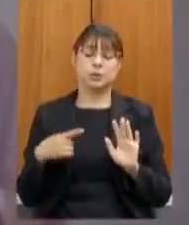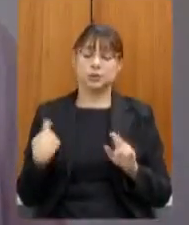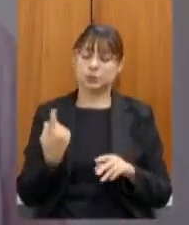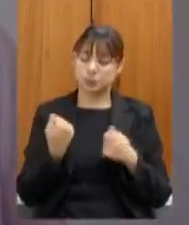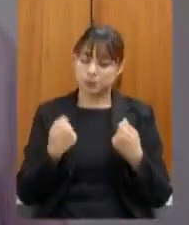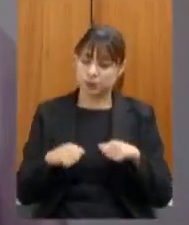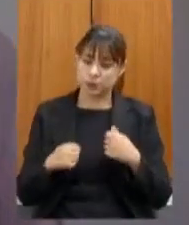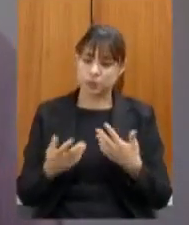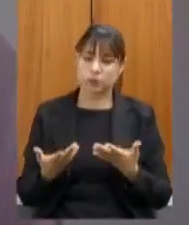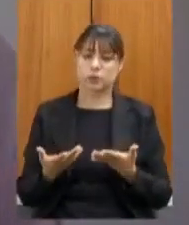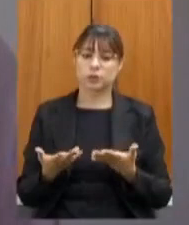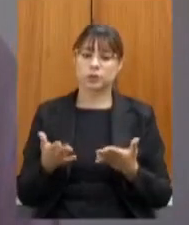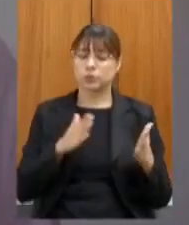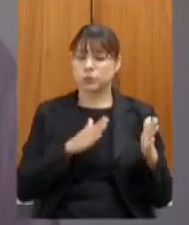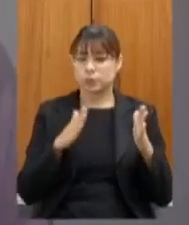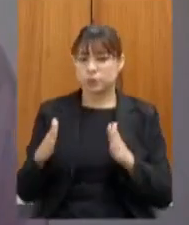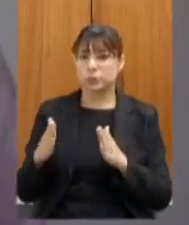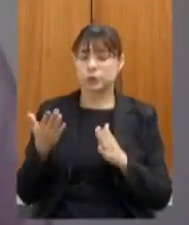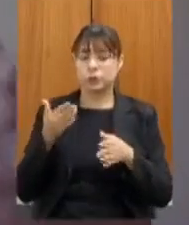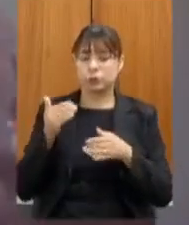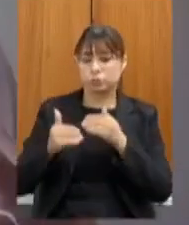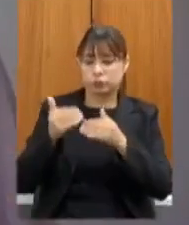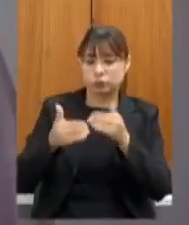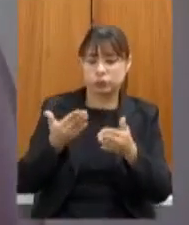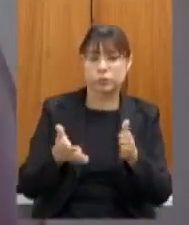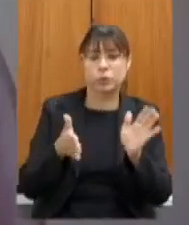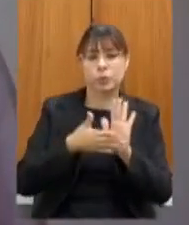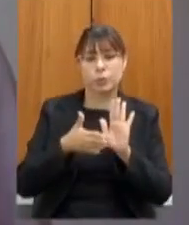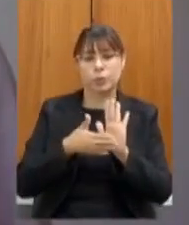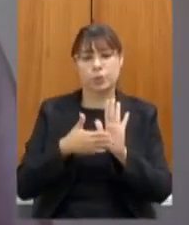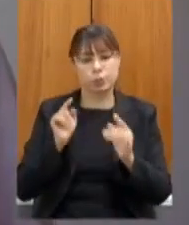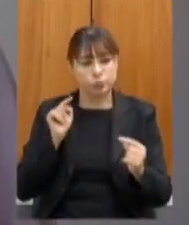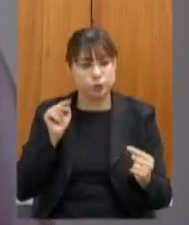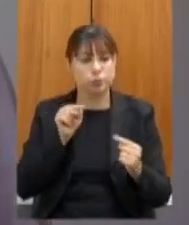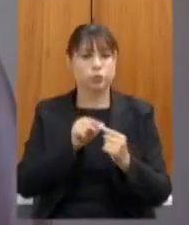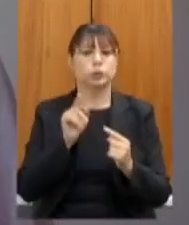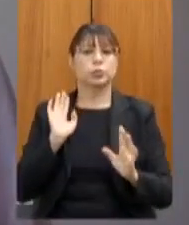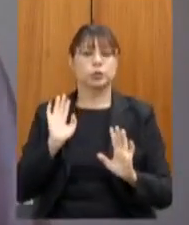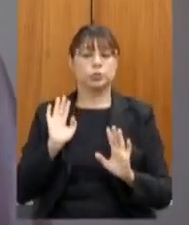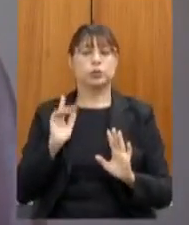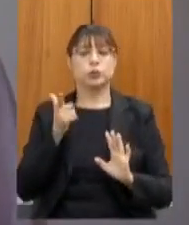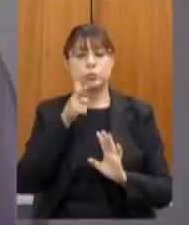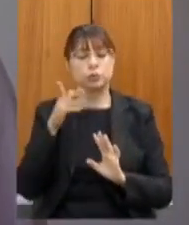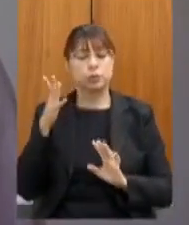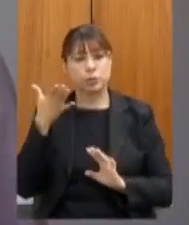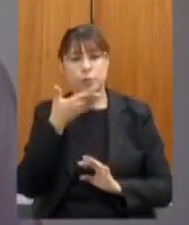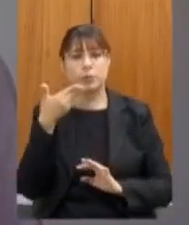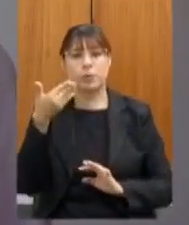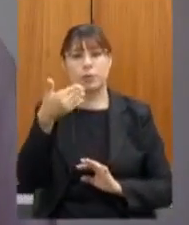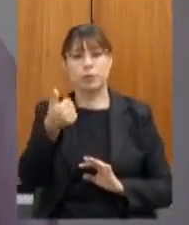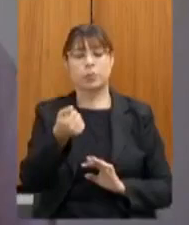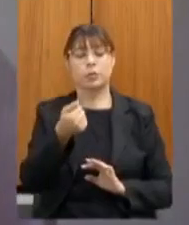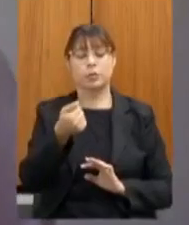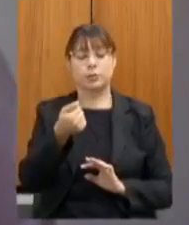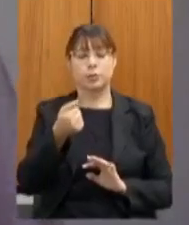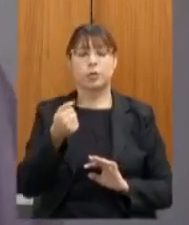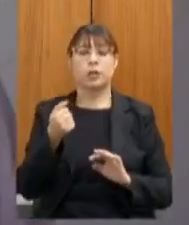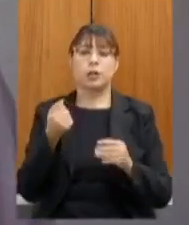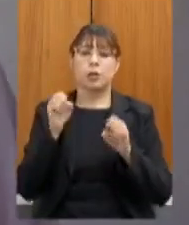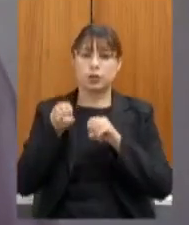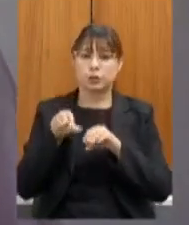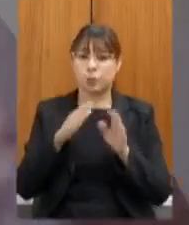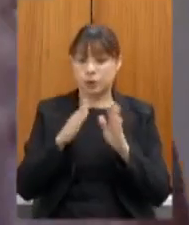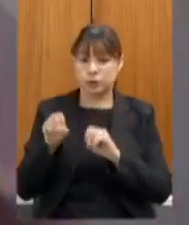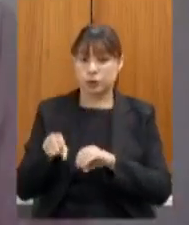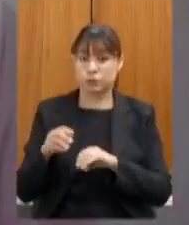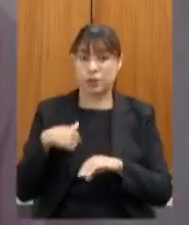a partir de propostas bem práticas e objetivas em relação a melhoria do nosso processo de educação híbrida muito obrigado